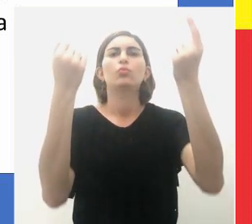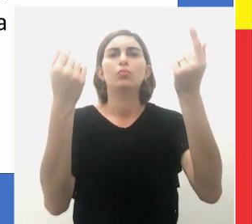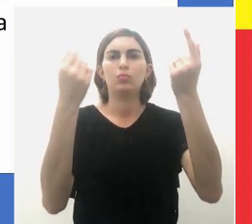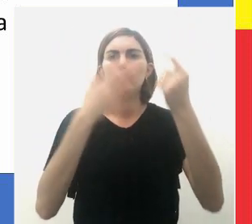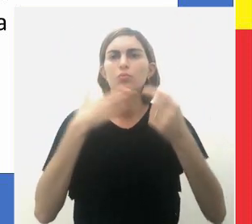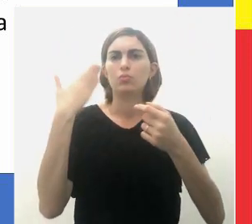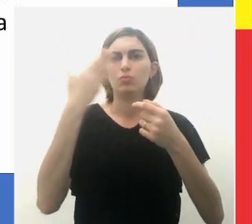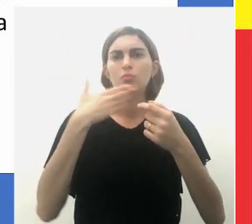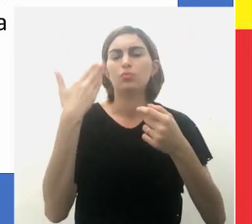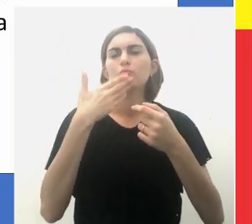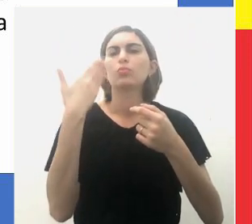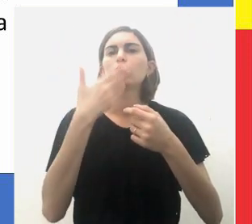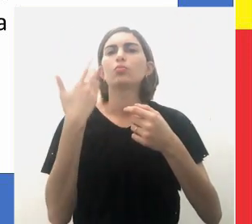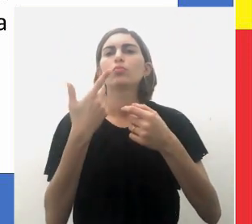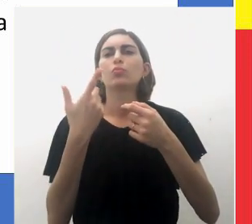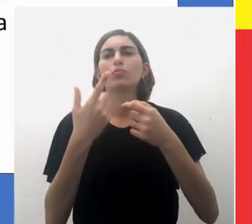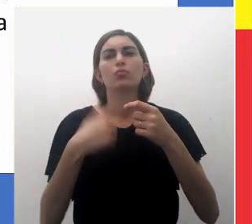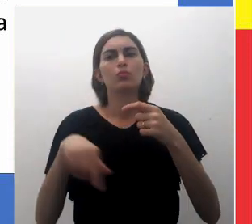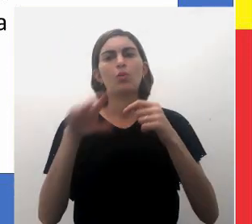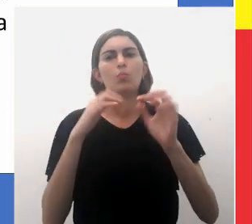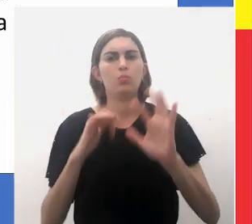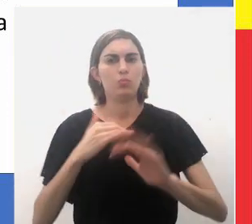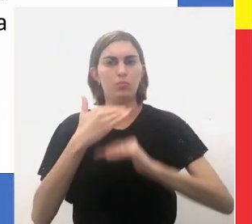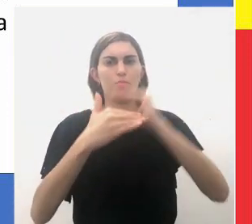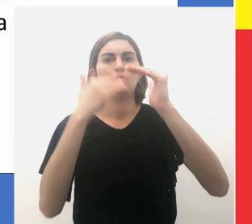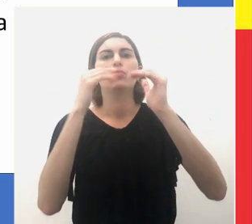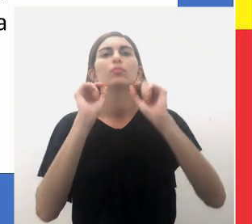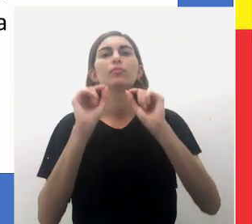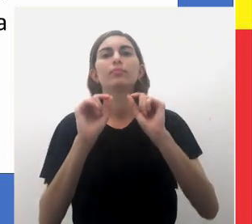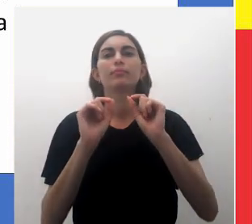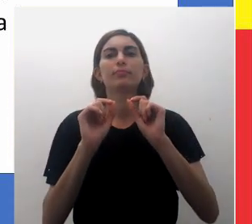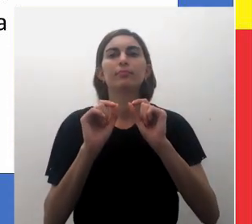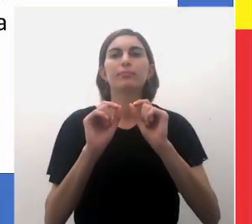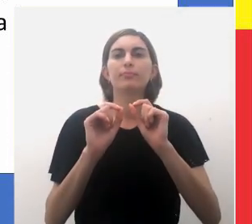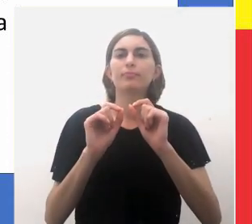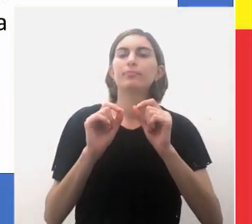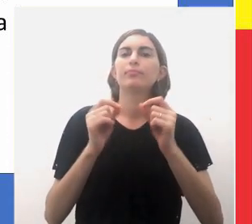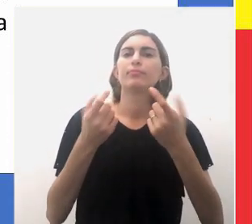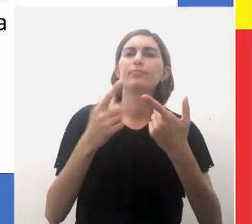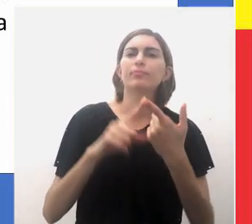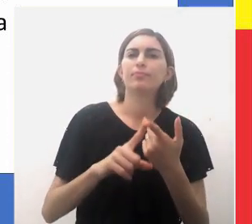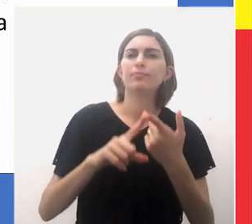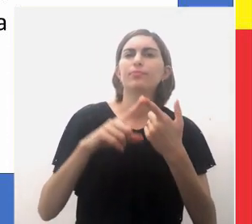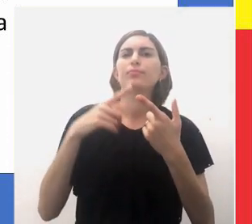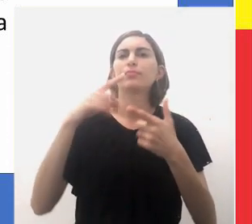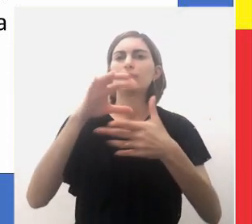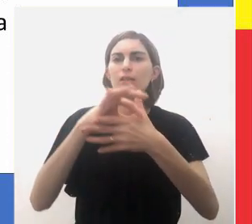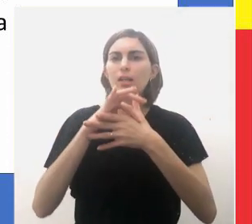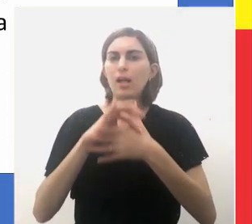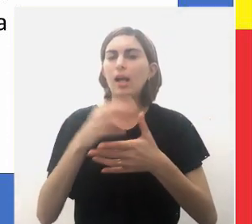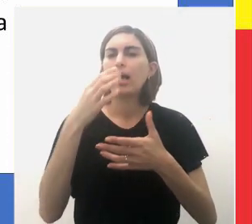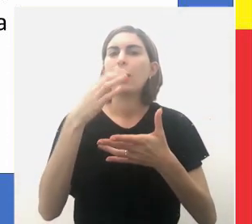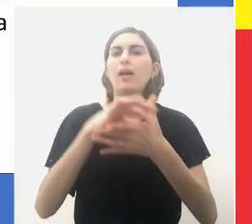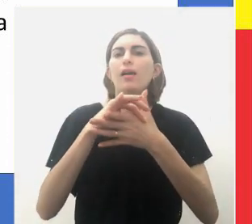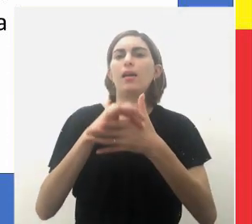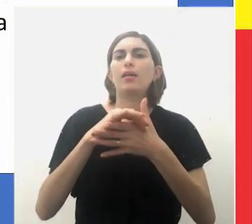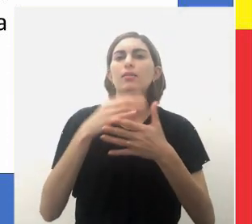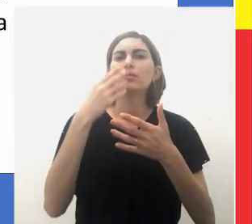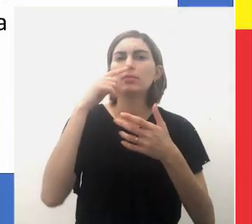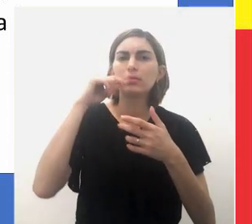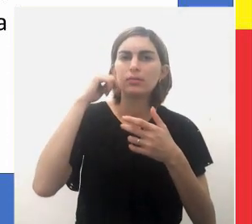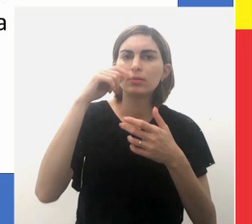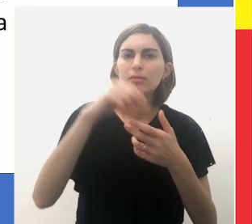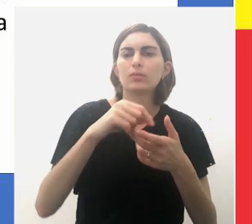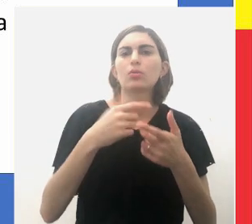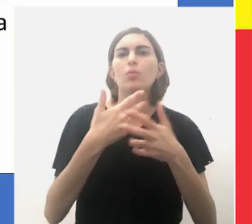açucareira no micro-brasileiro, houve um aumento da produção de quê? De trigo, carnes, salgadas